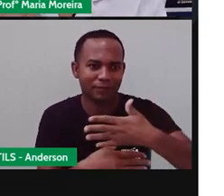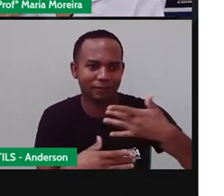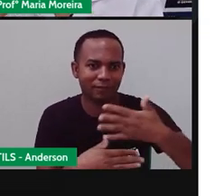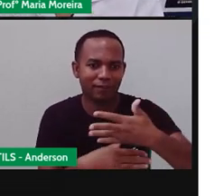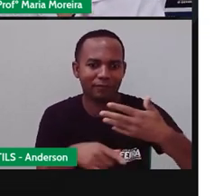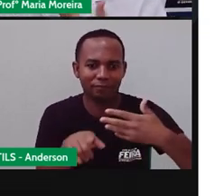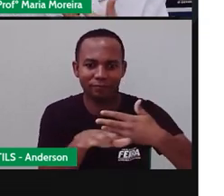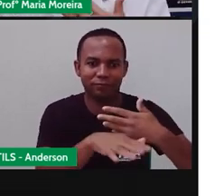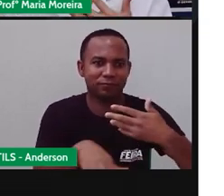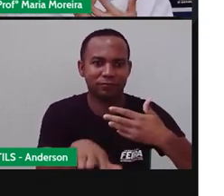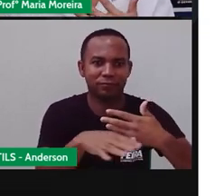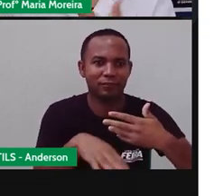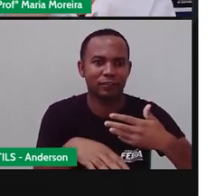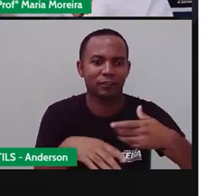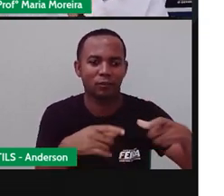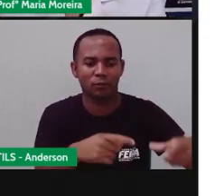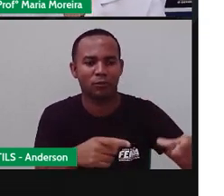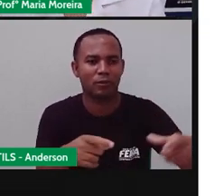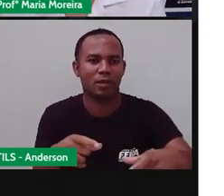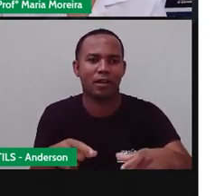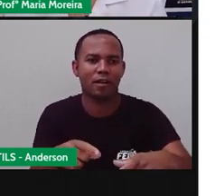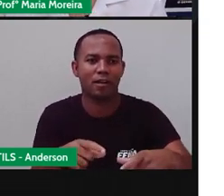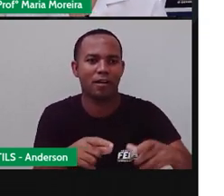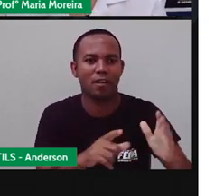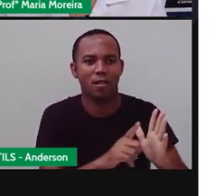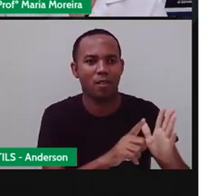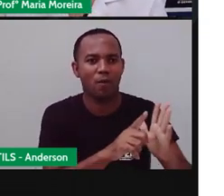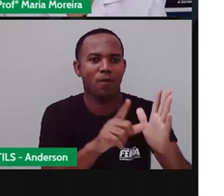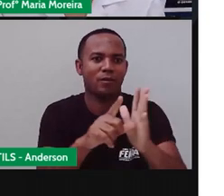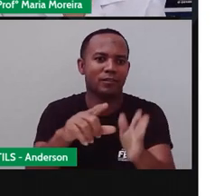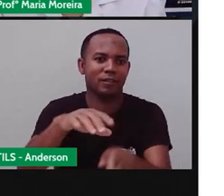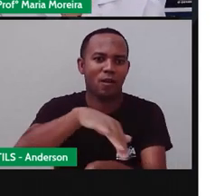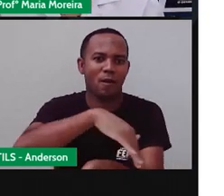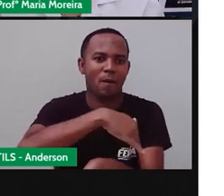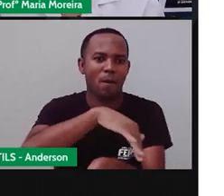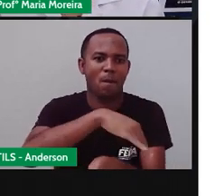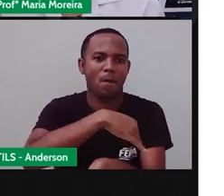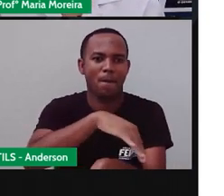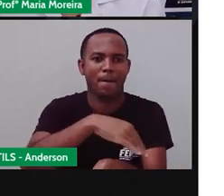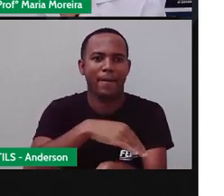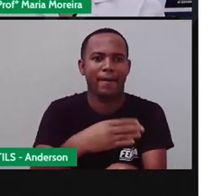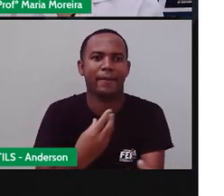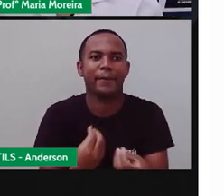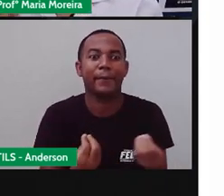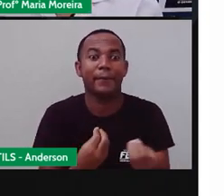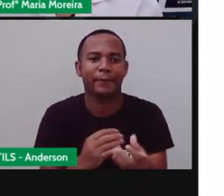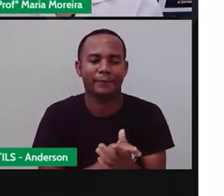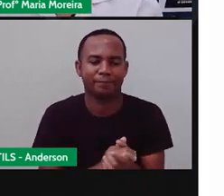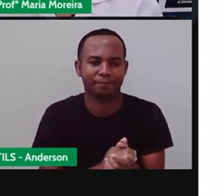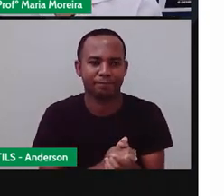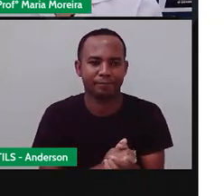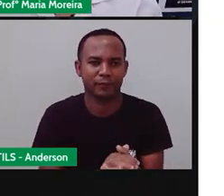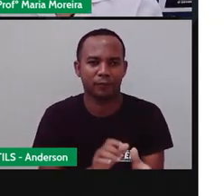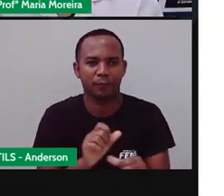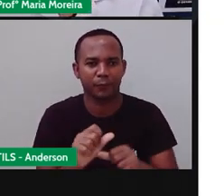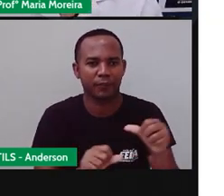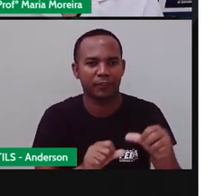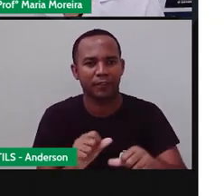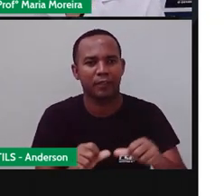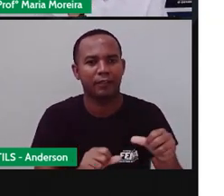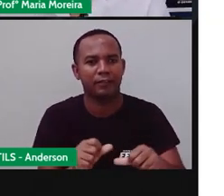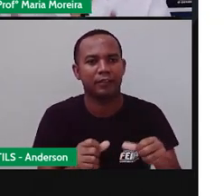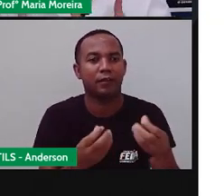modificações das lojas, modificação das ruas. Isso aí é a modificação do quê? Da paisagem.